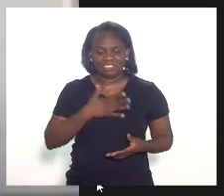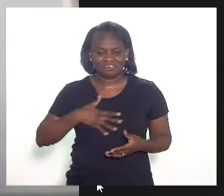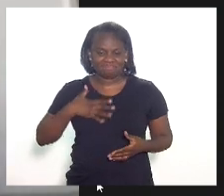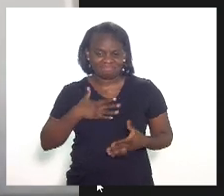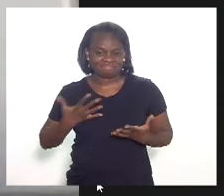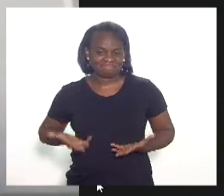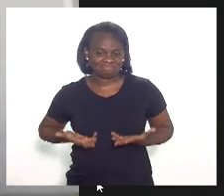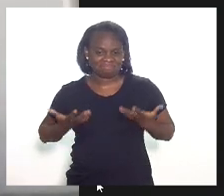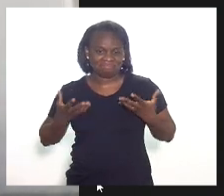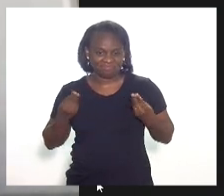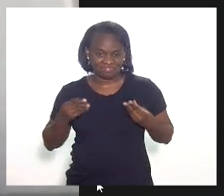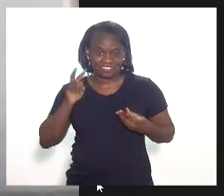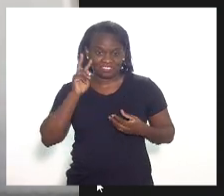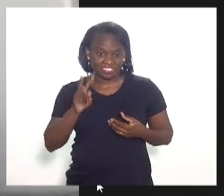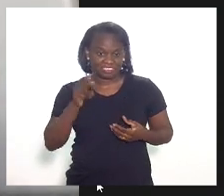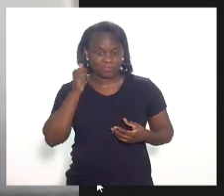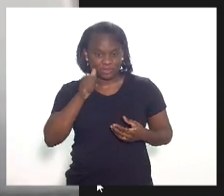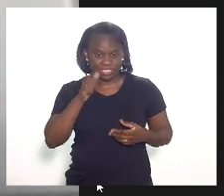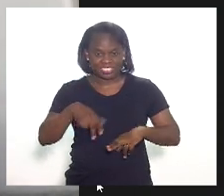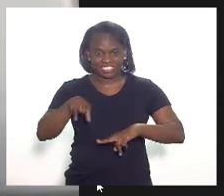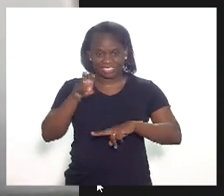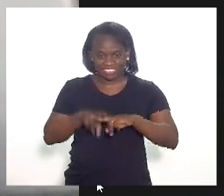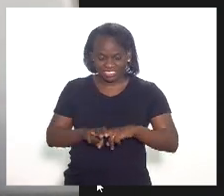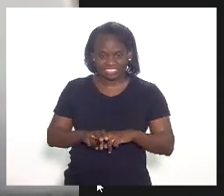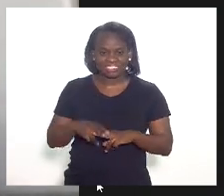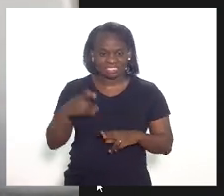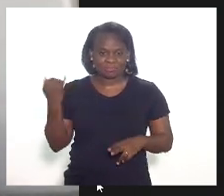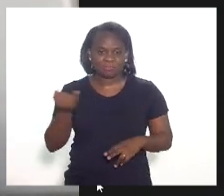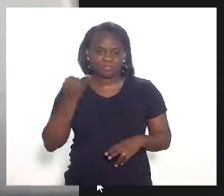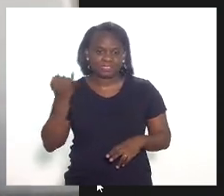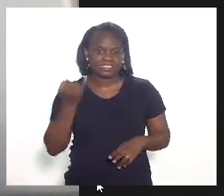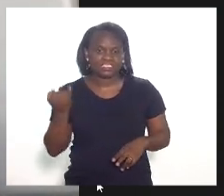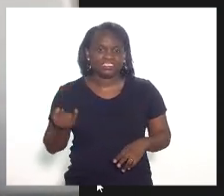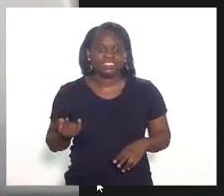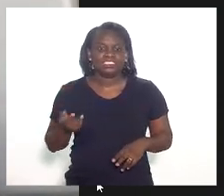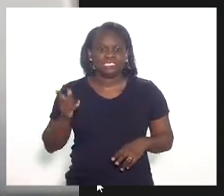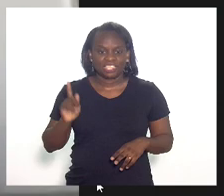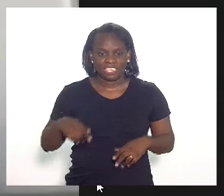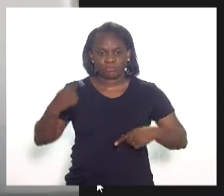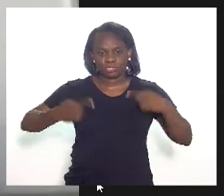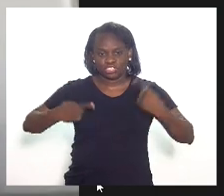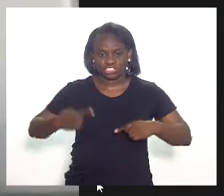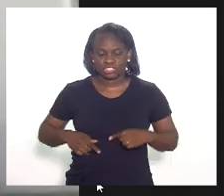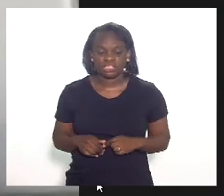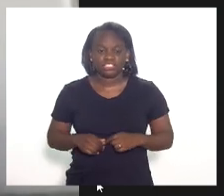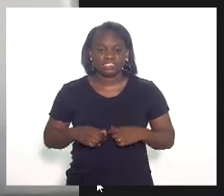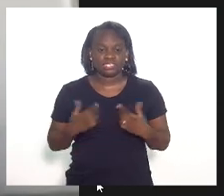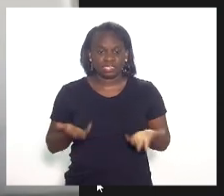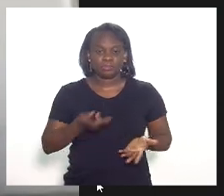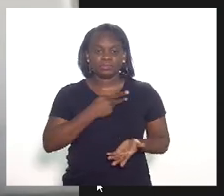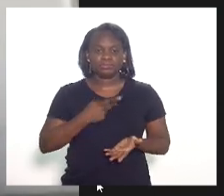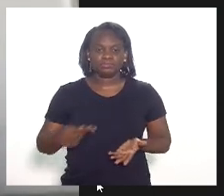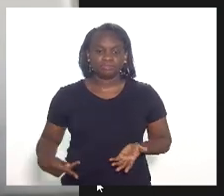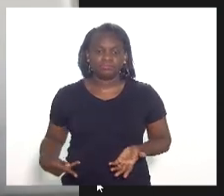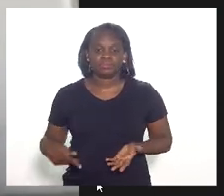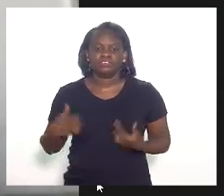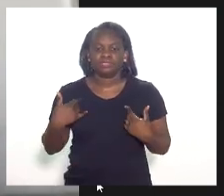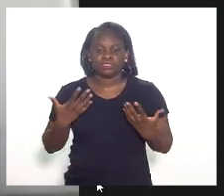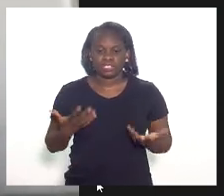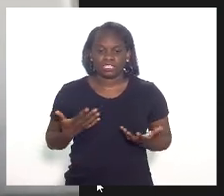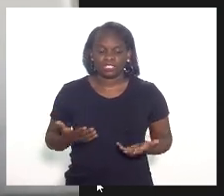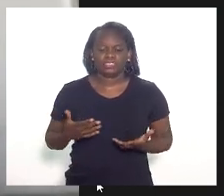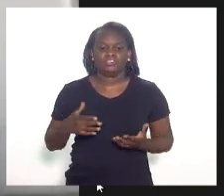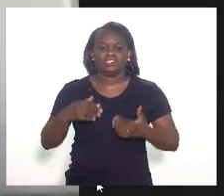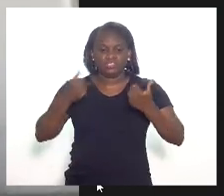muito vermos mulheres nesse lugar tão fundamental que é a política. Senhora presidenta, eu gostaria